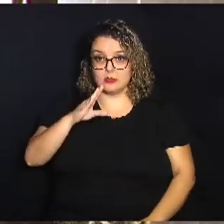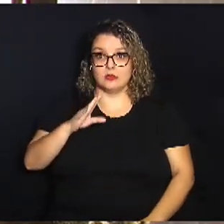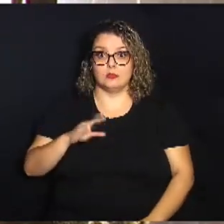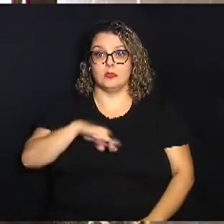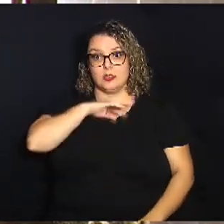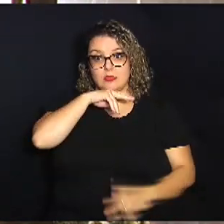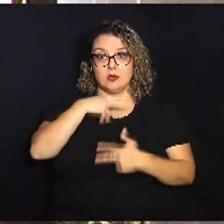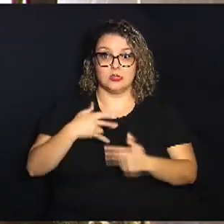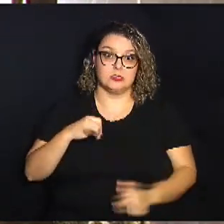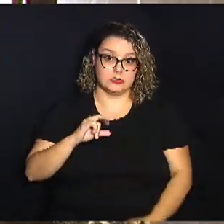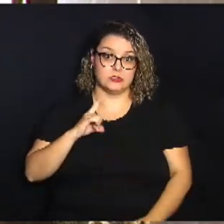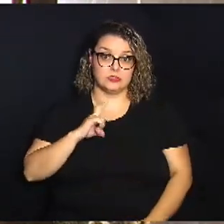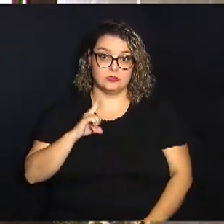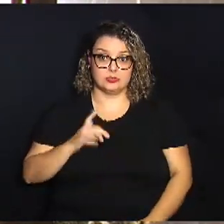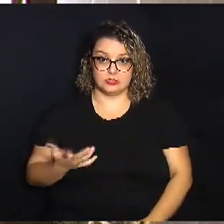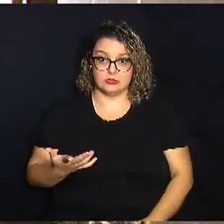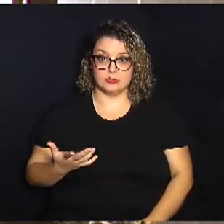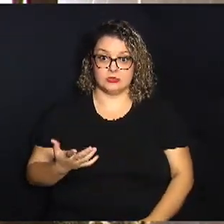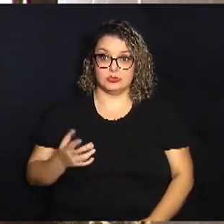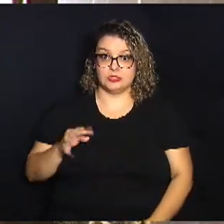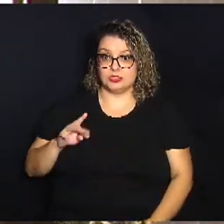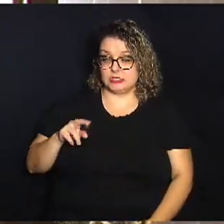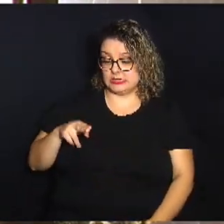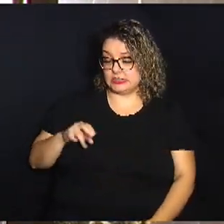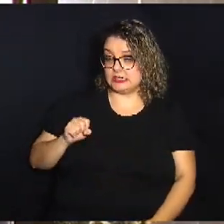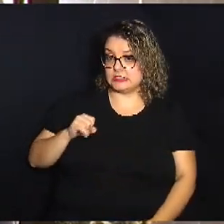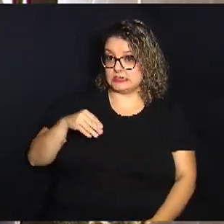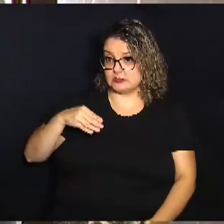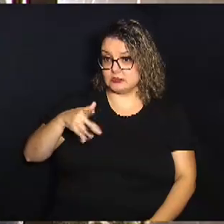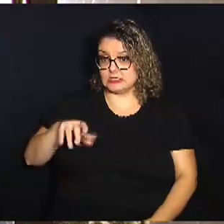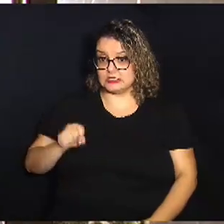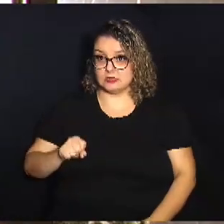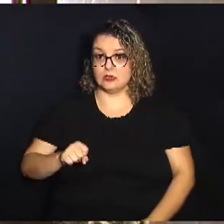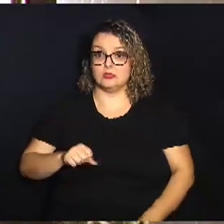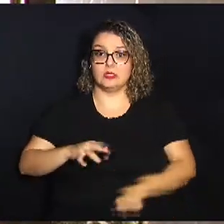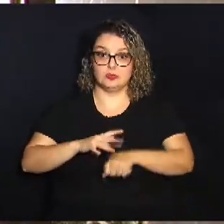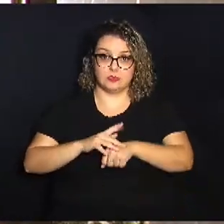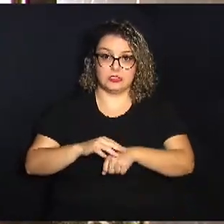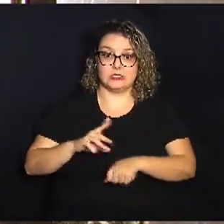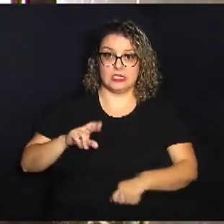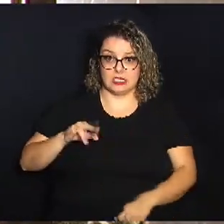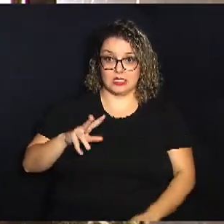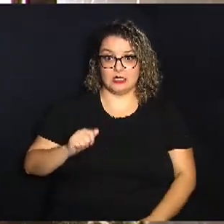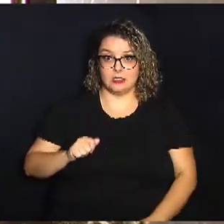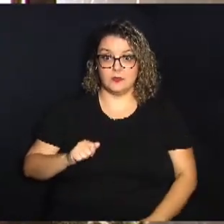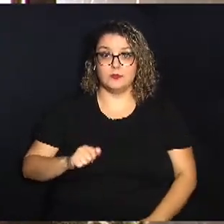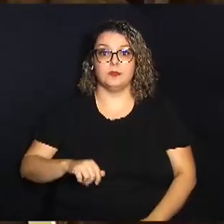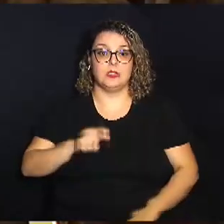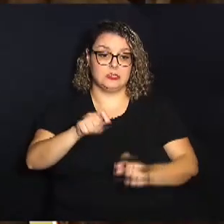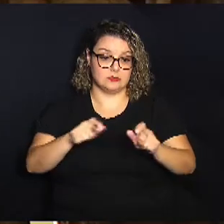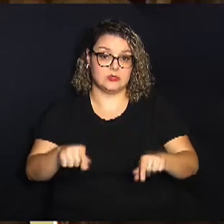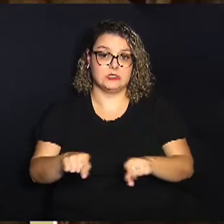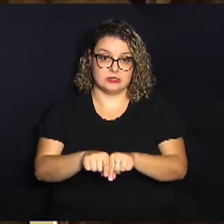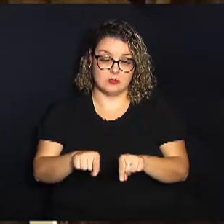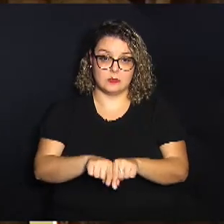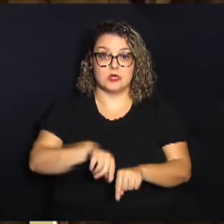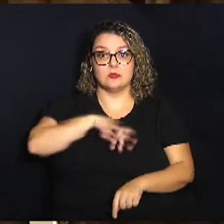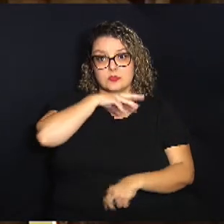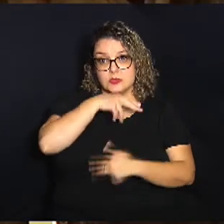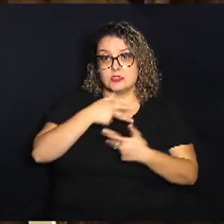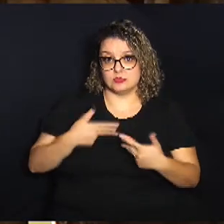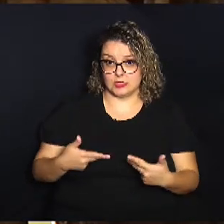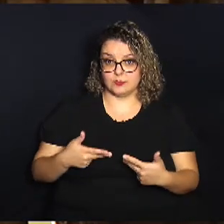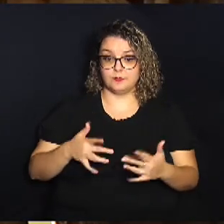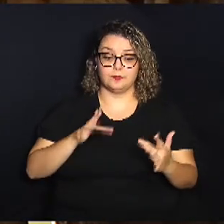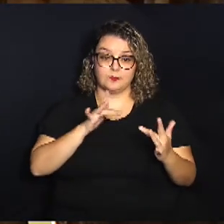podem, se tiver a questão de transmissão da raiva, Tanto para as pessoas e tanto para os outros animais, né? Então, até o